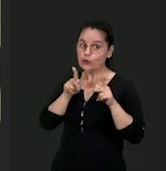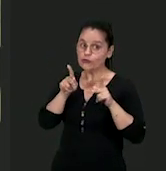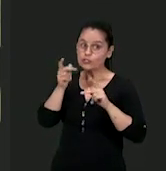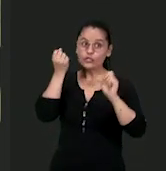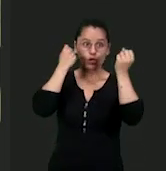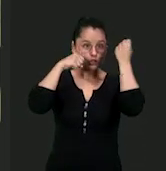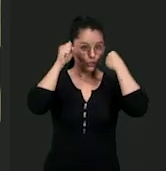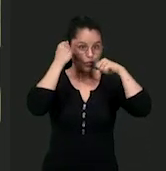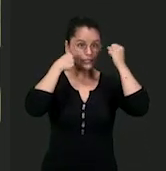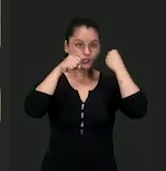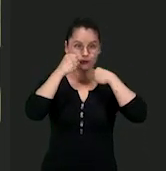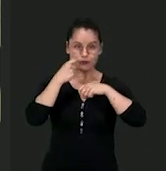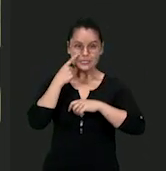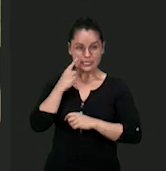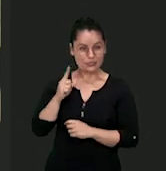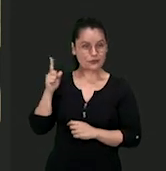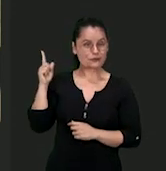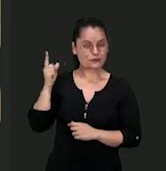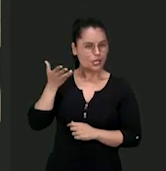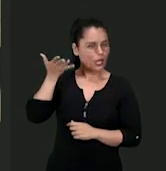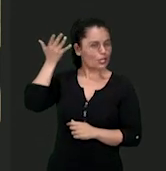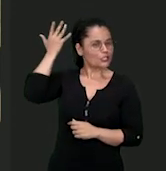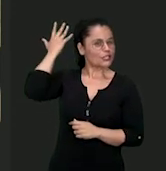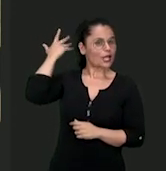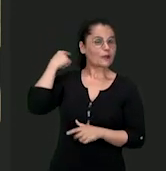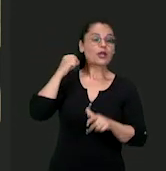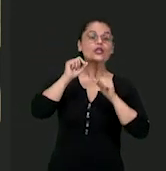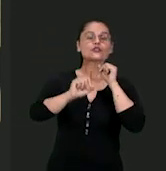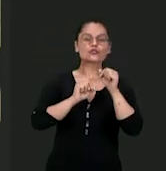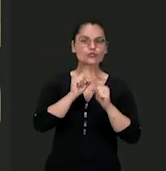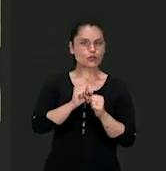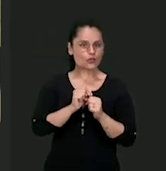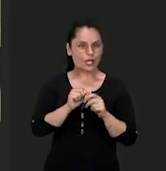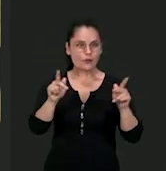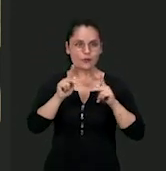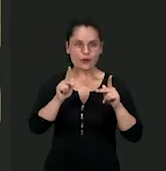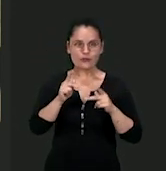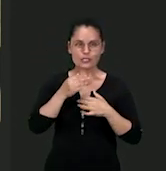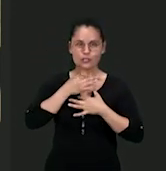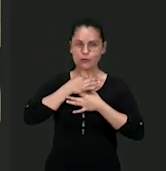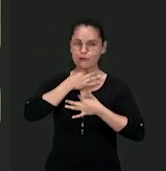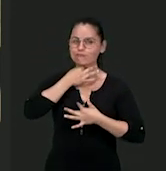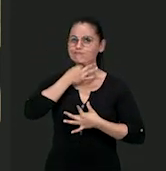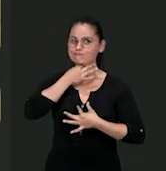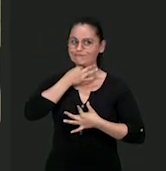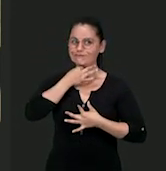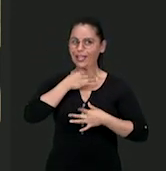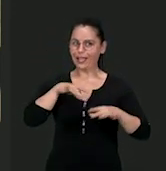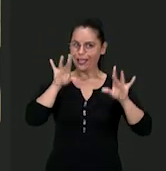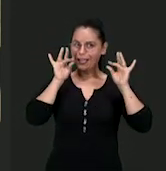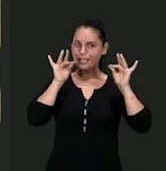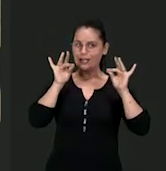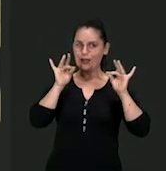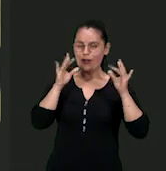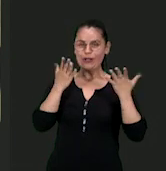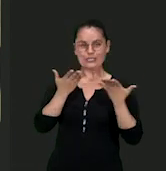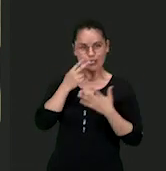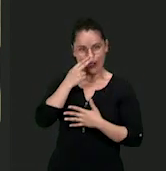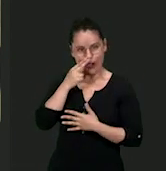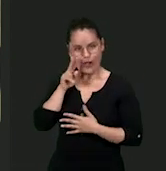educação física que vocês estão vendo na tela, Antigamente os professores de educação física se vestiam bem mais elegantes do que a gente veste hoje. E